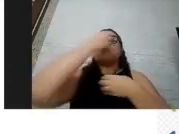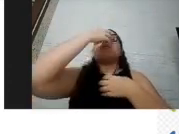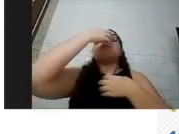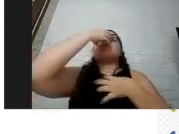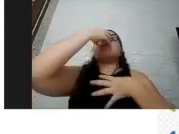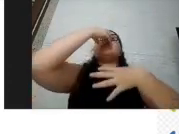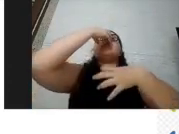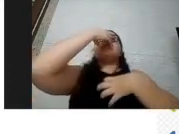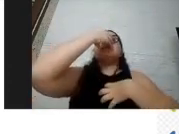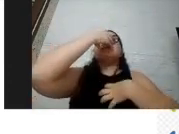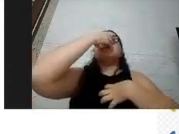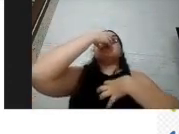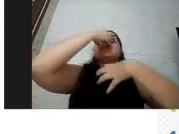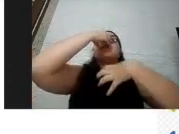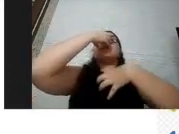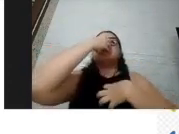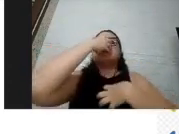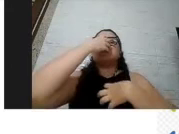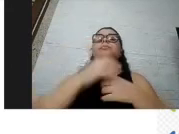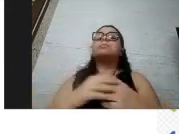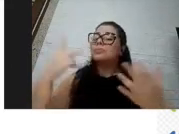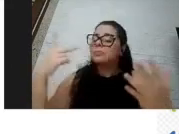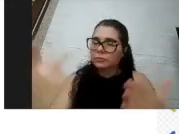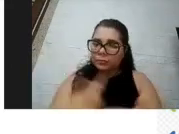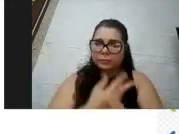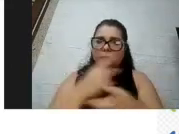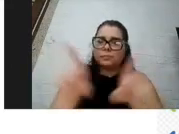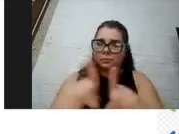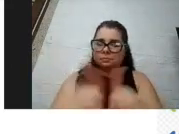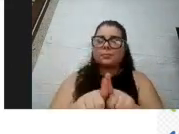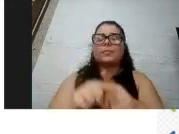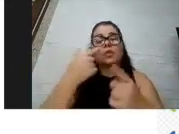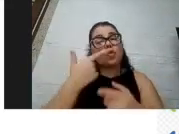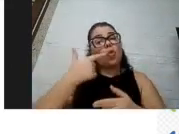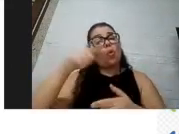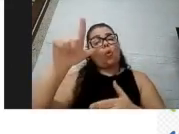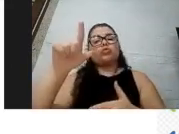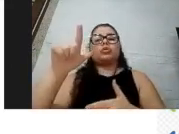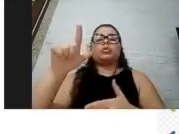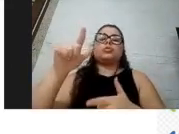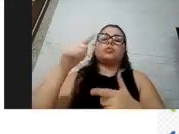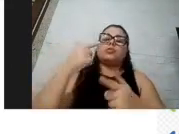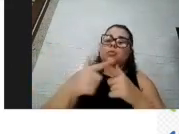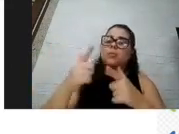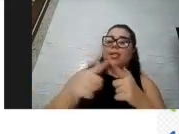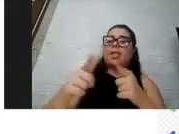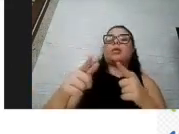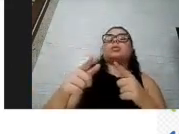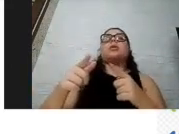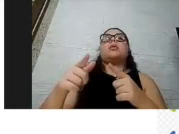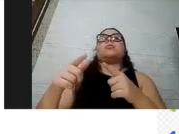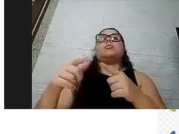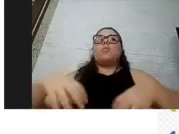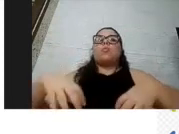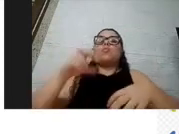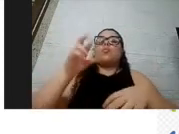poder respirar aconteceram também outras complicações então problemas nos rins septicemia